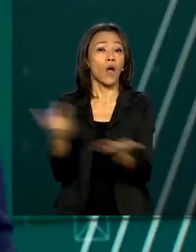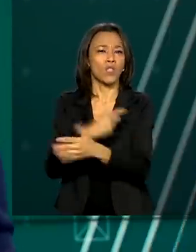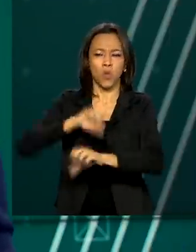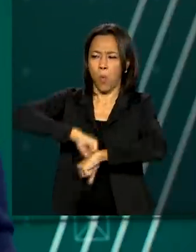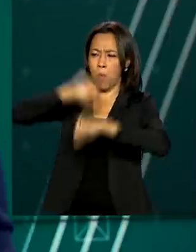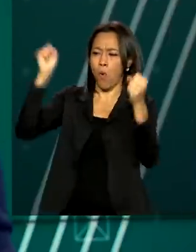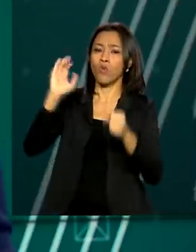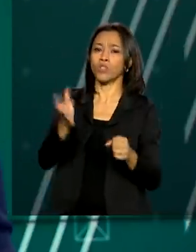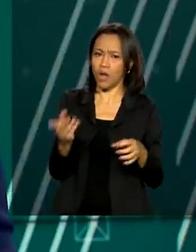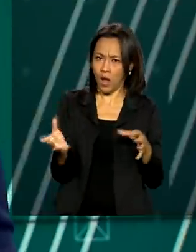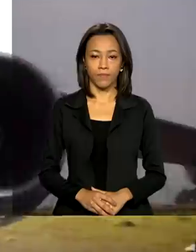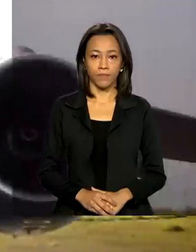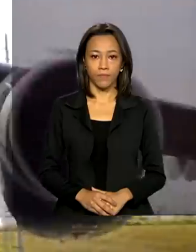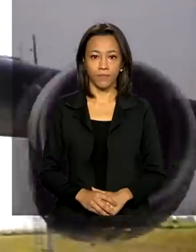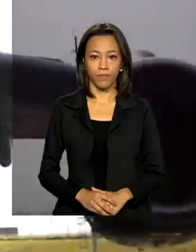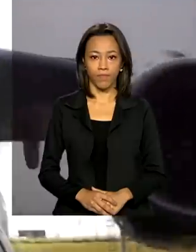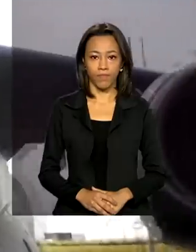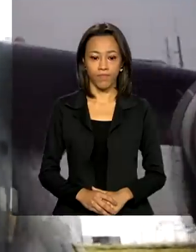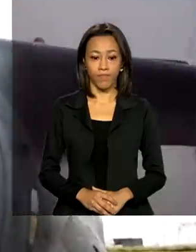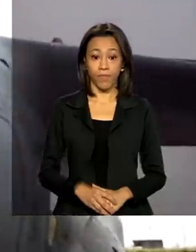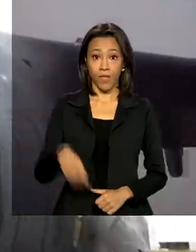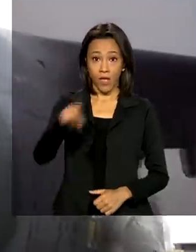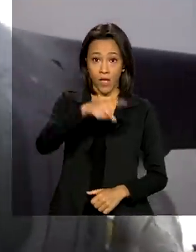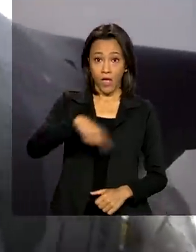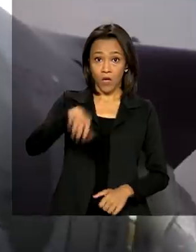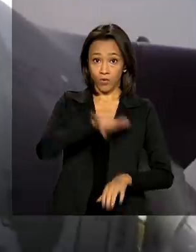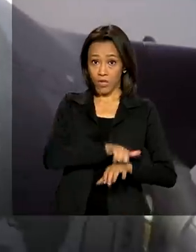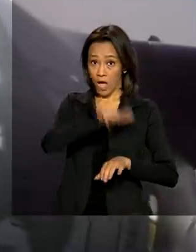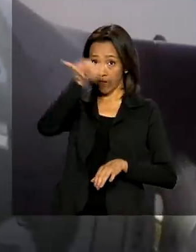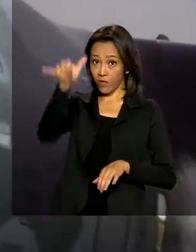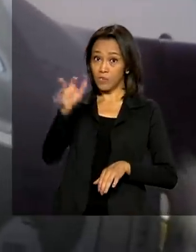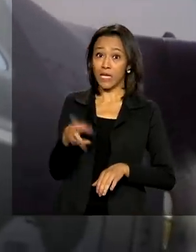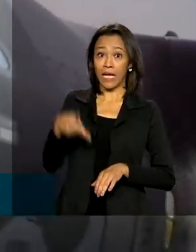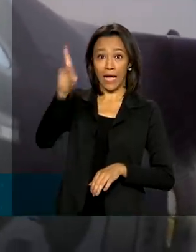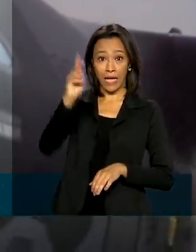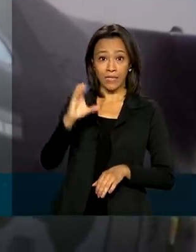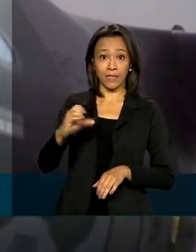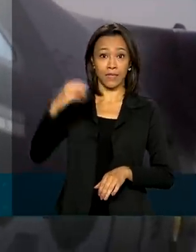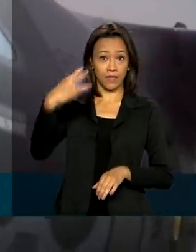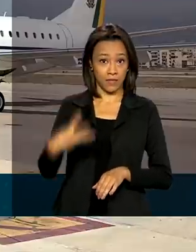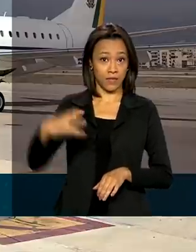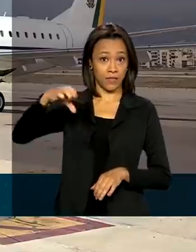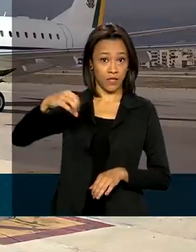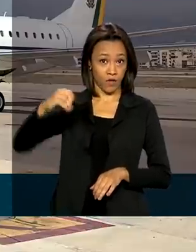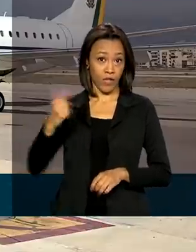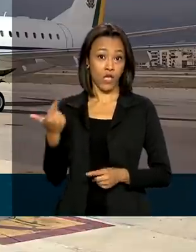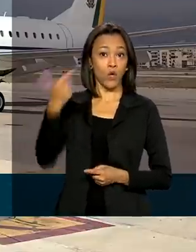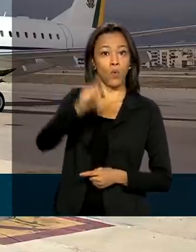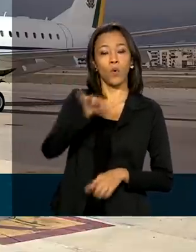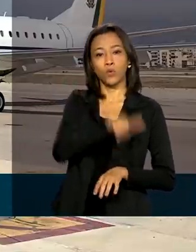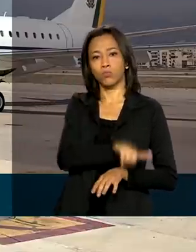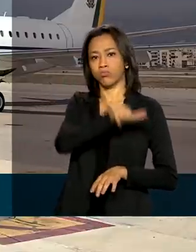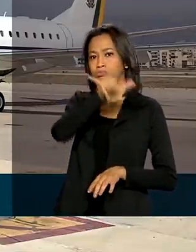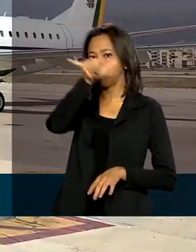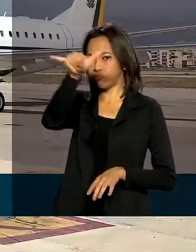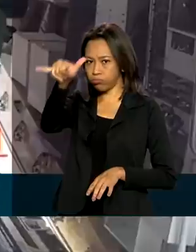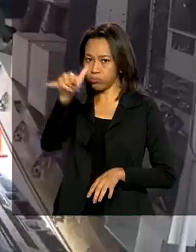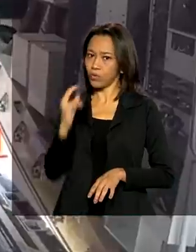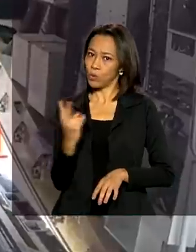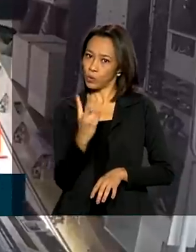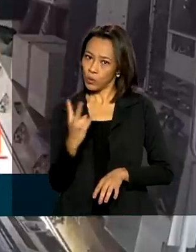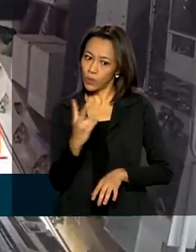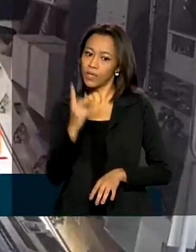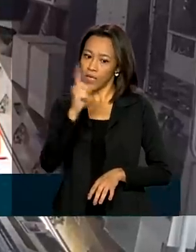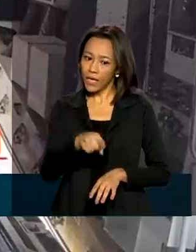já retornaram ao Brasil. Os aviões KC-390 Millennium e o VC-2 da Embraer,